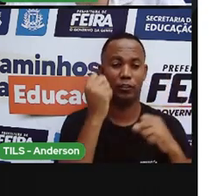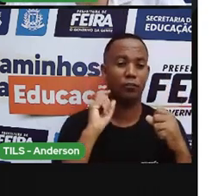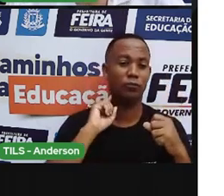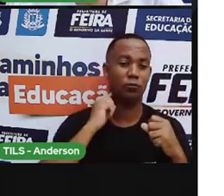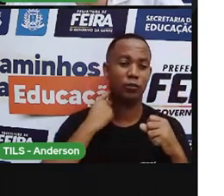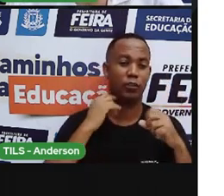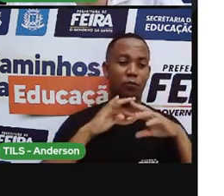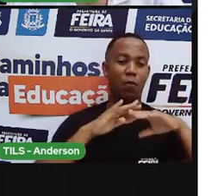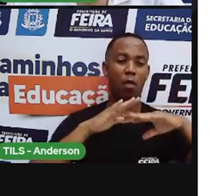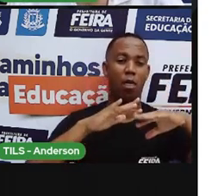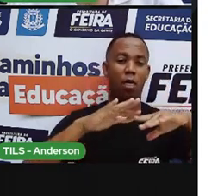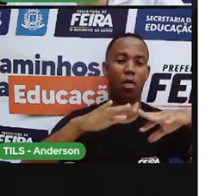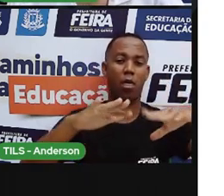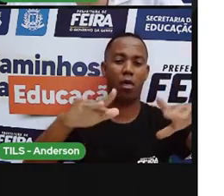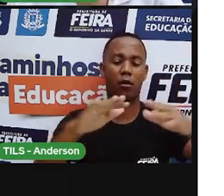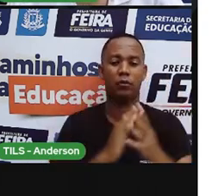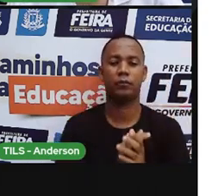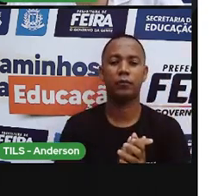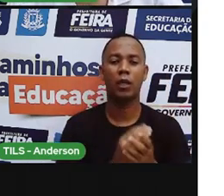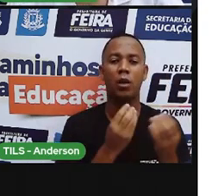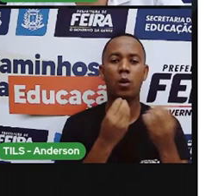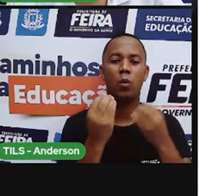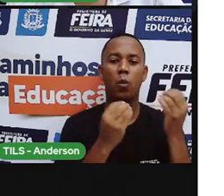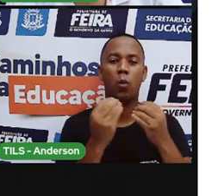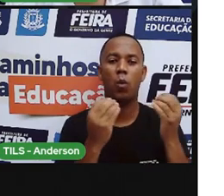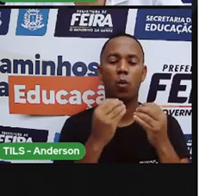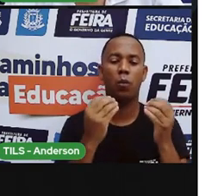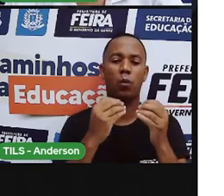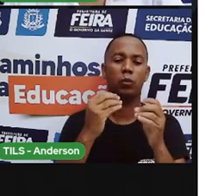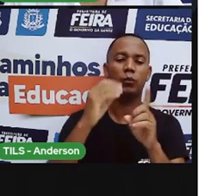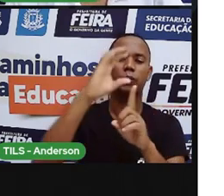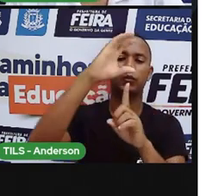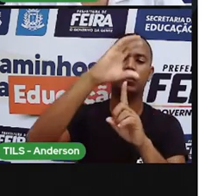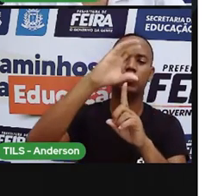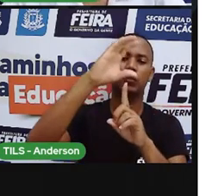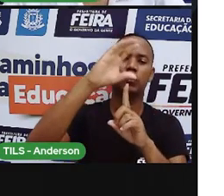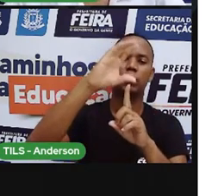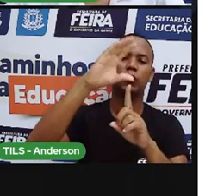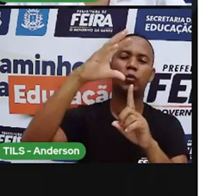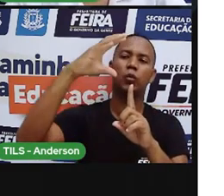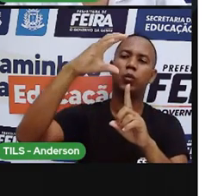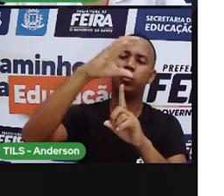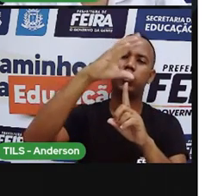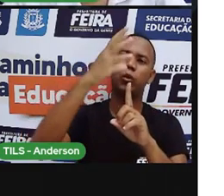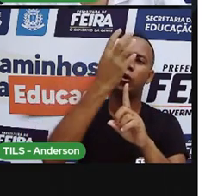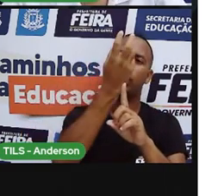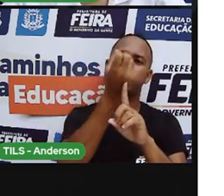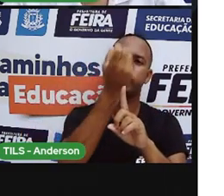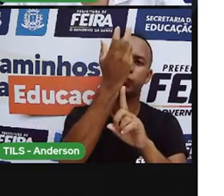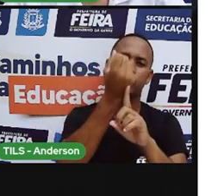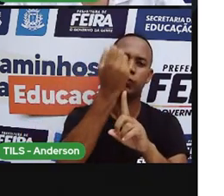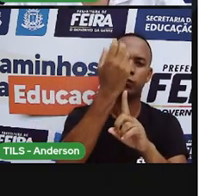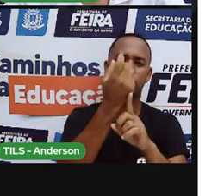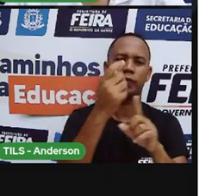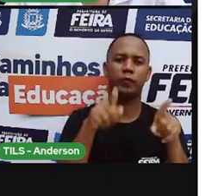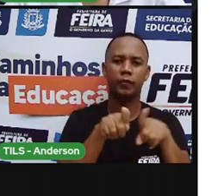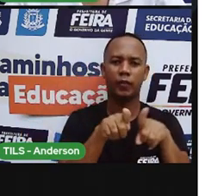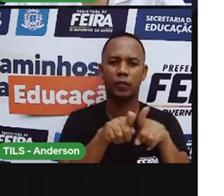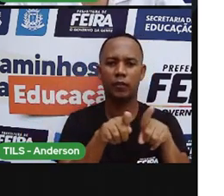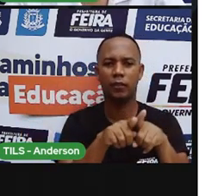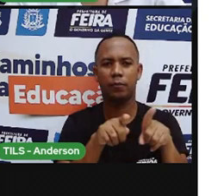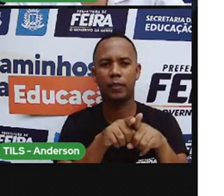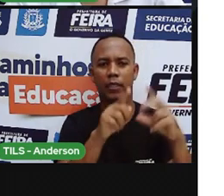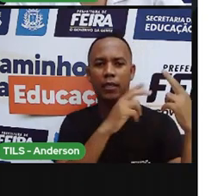Mas o que fazer? Colocar o que? Filtros nas chaminérias. Alguns grandes responsáveis pela